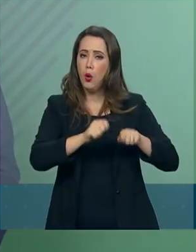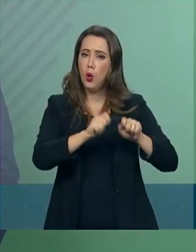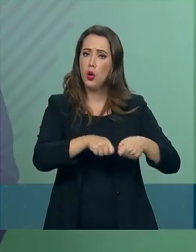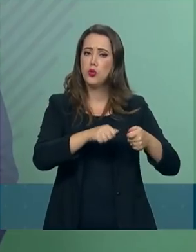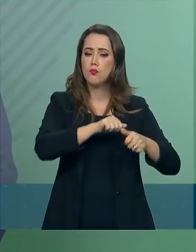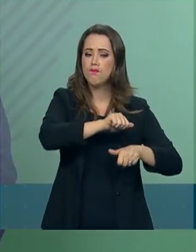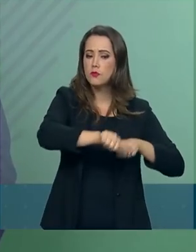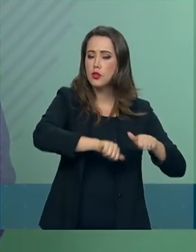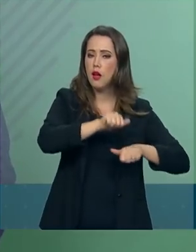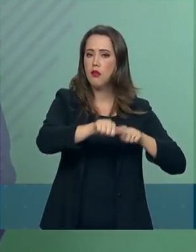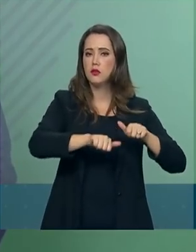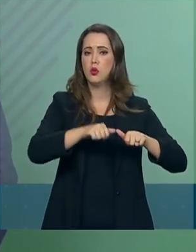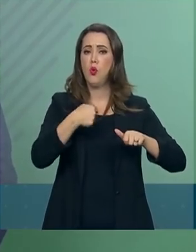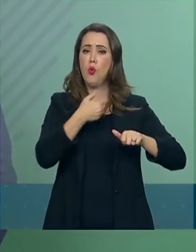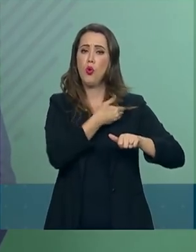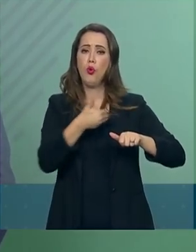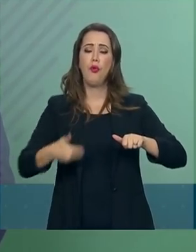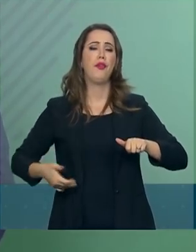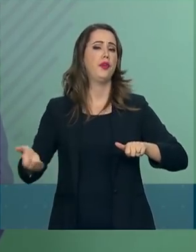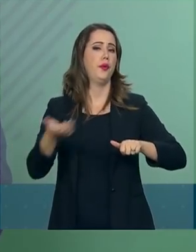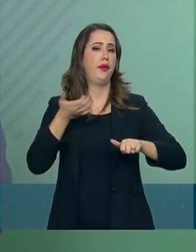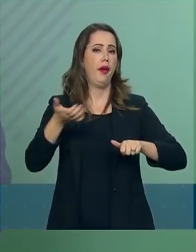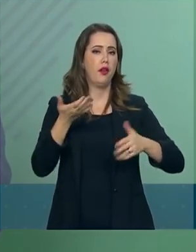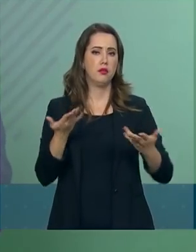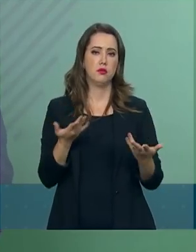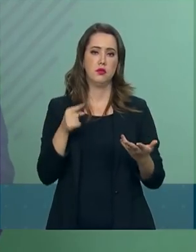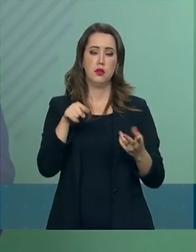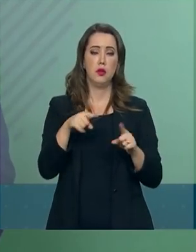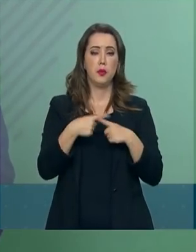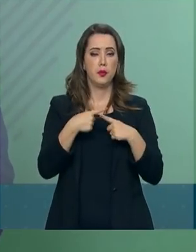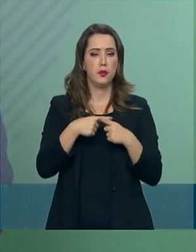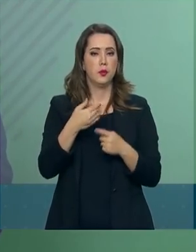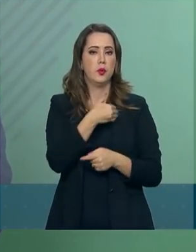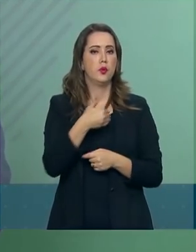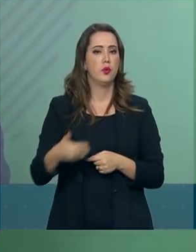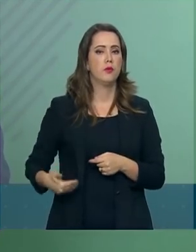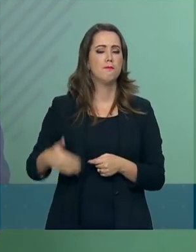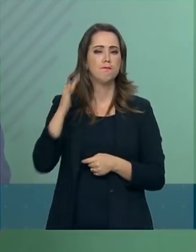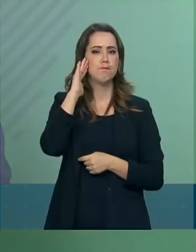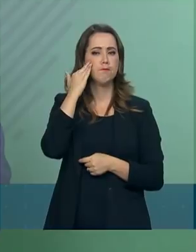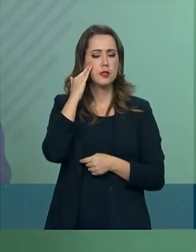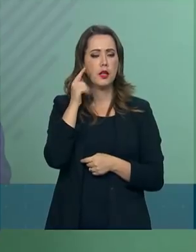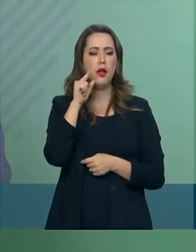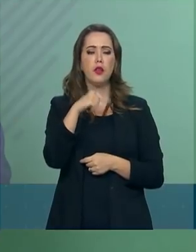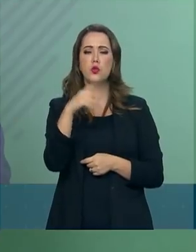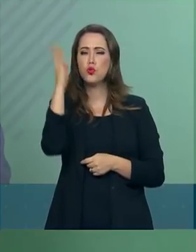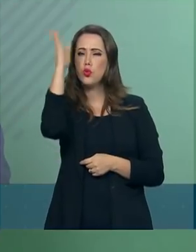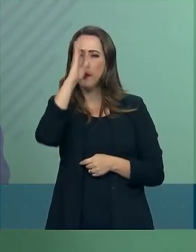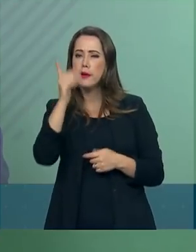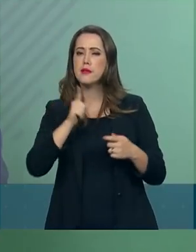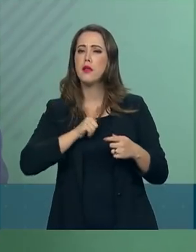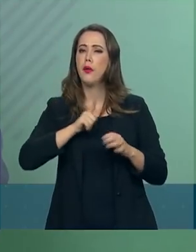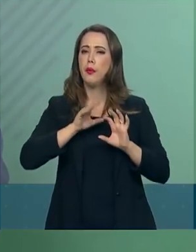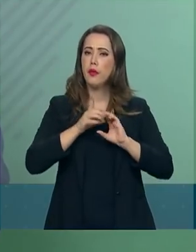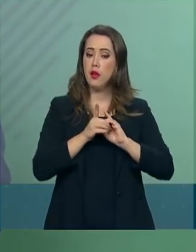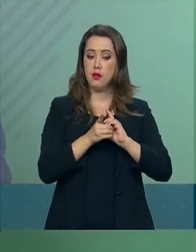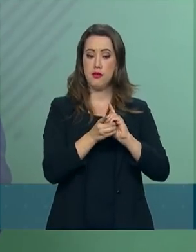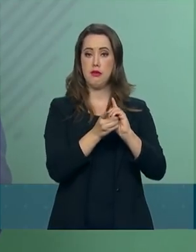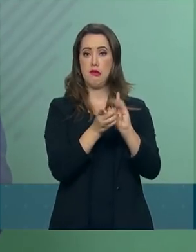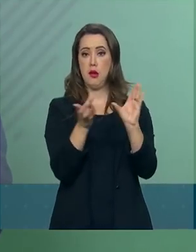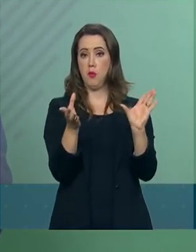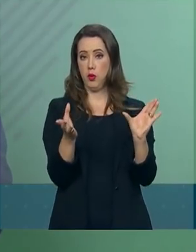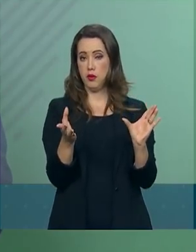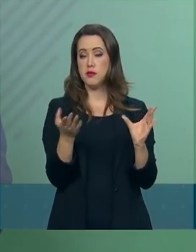eventuais alterações com as quais o governo, entendendo o caráter democrático dessas modificações,